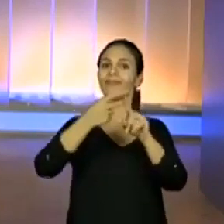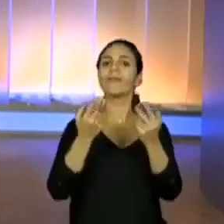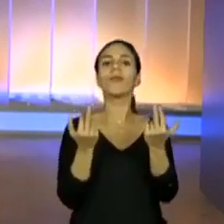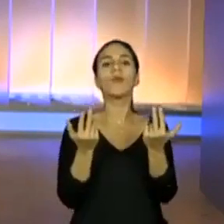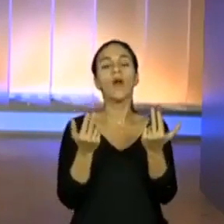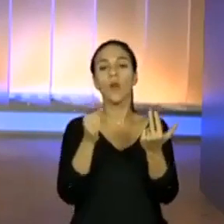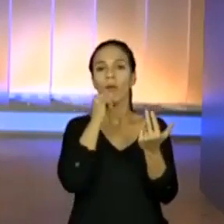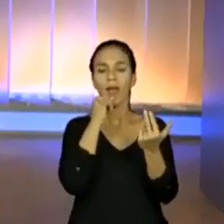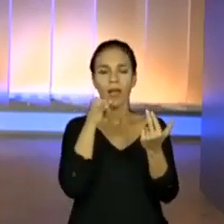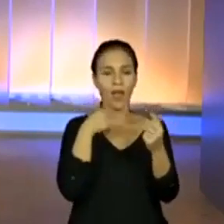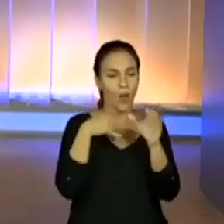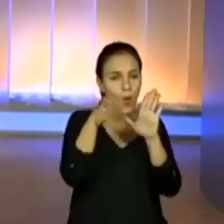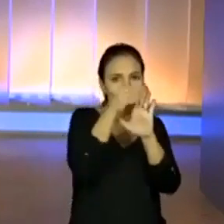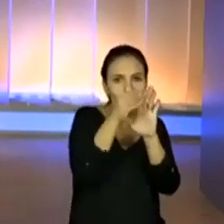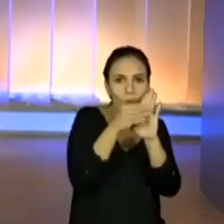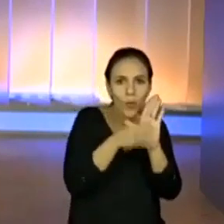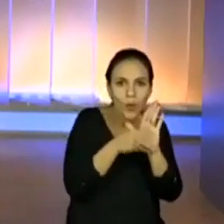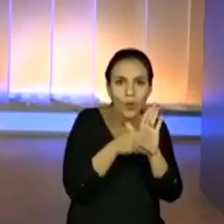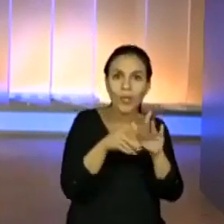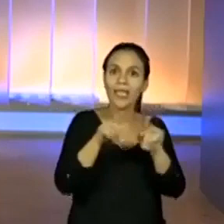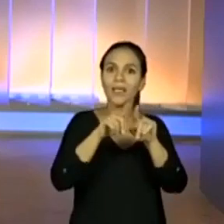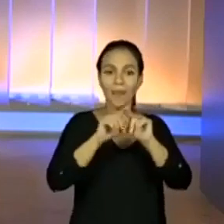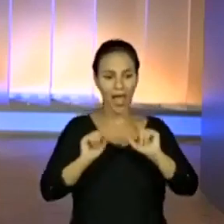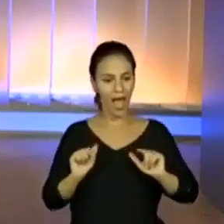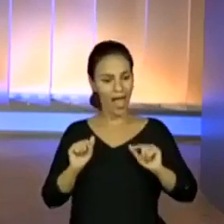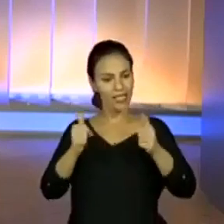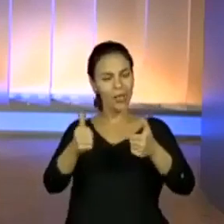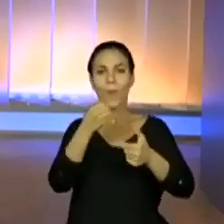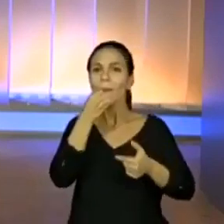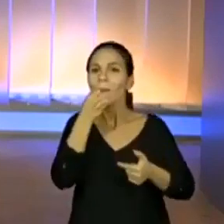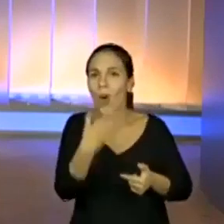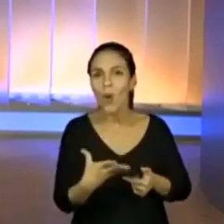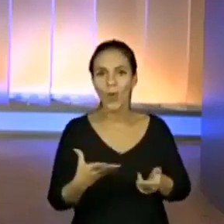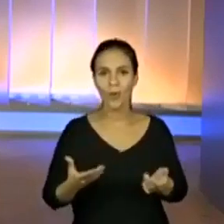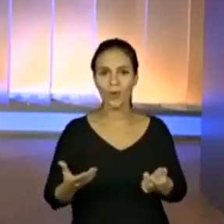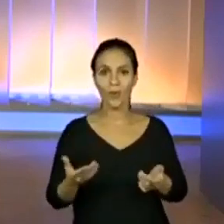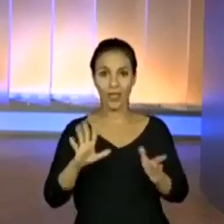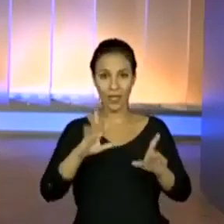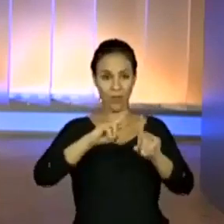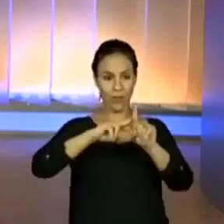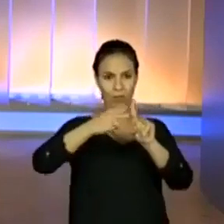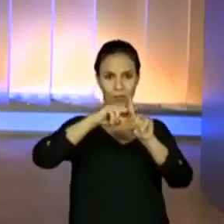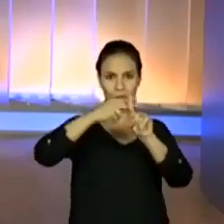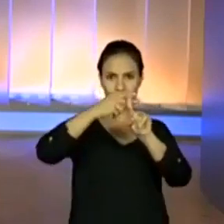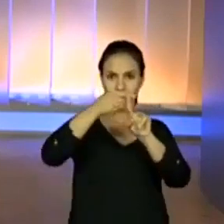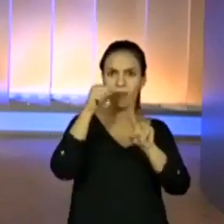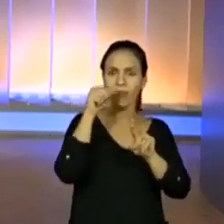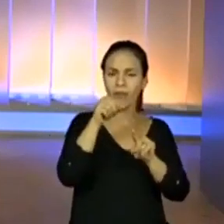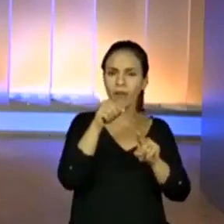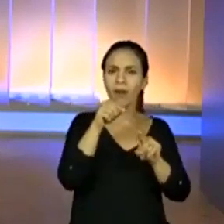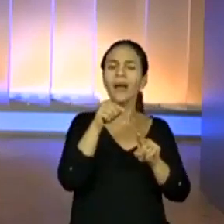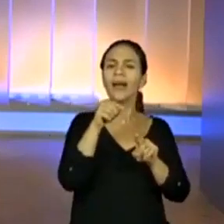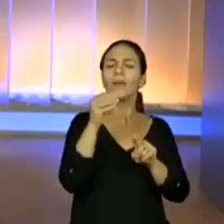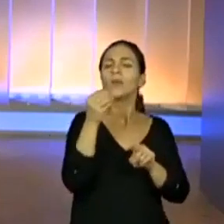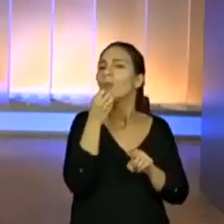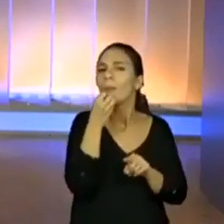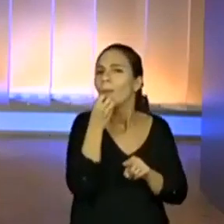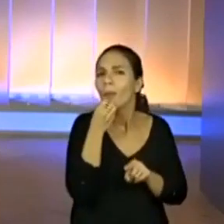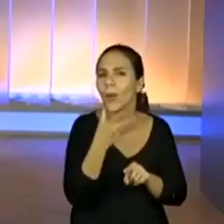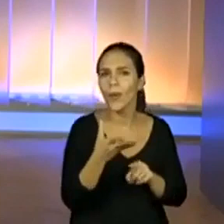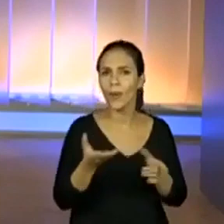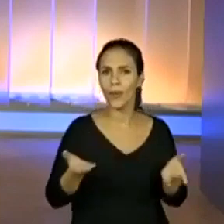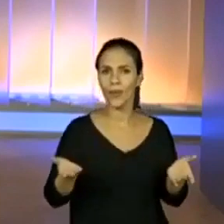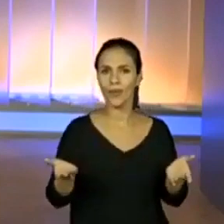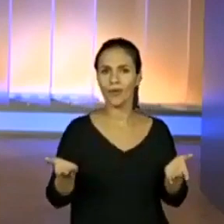conteúdo e temos que multiplicar boas atitudes. Aliás, multiplicar conteúdo e boas atitudes é muito bom. Eu vou,